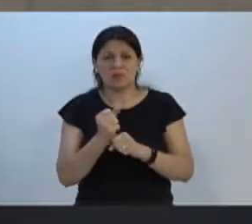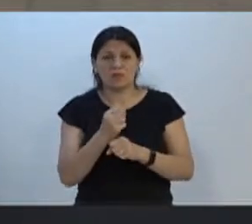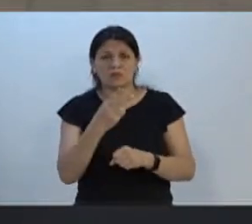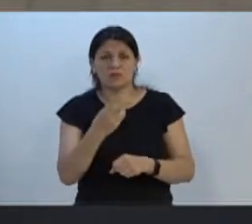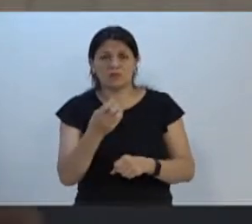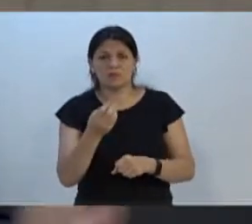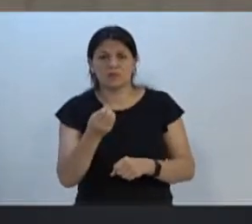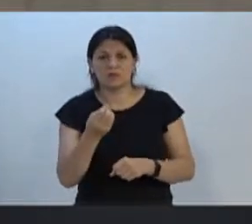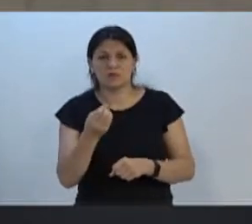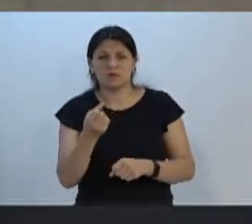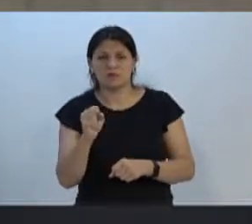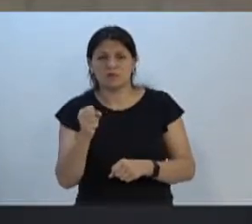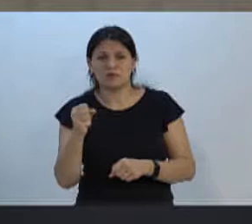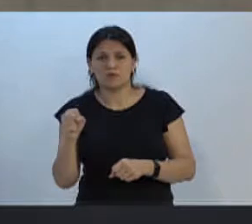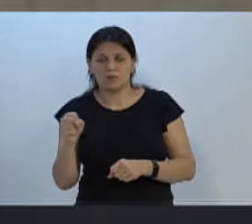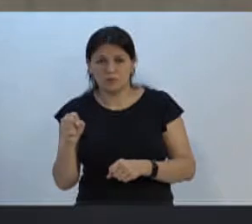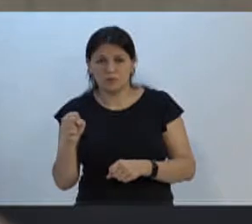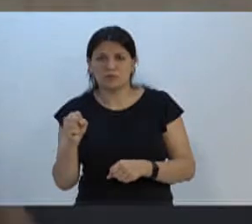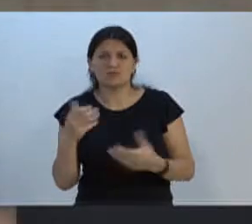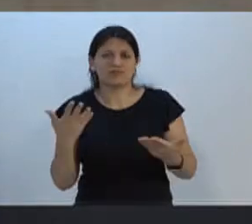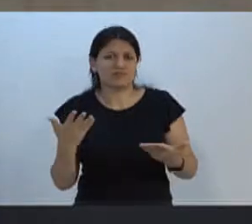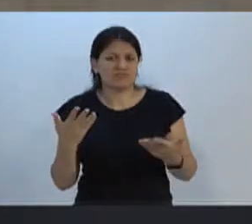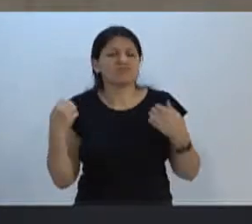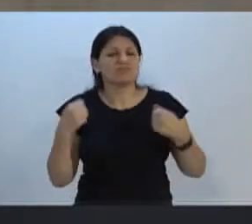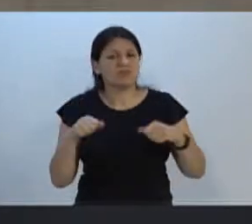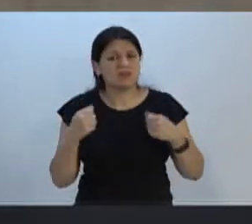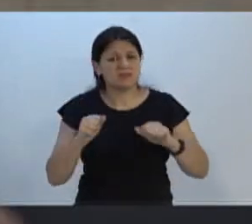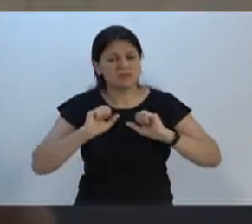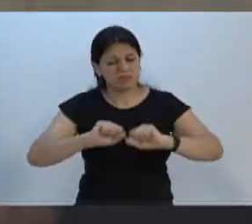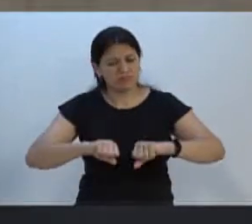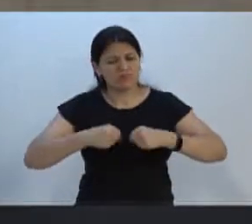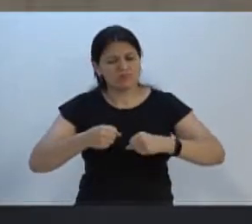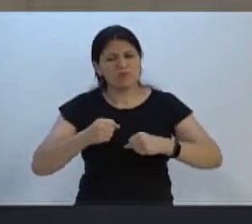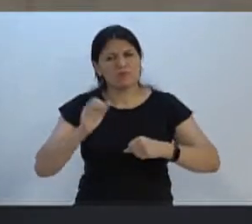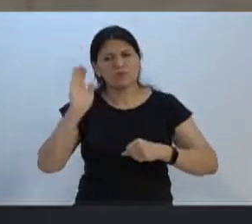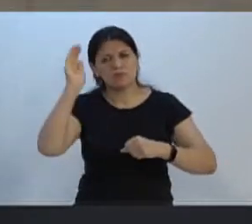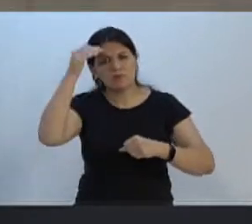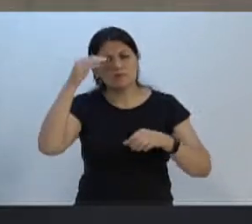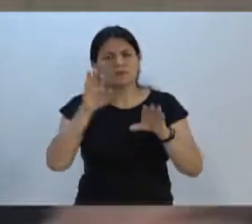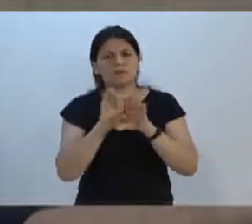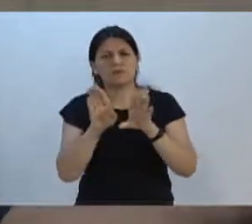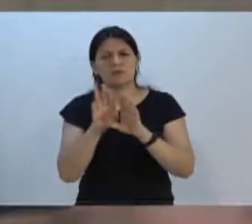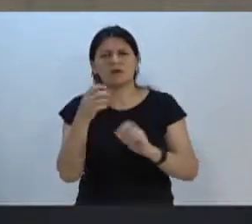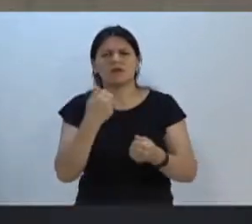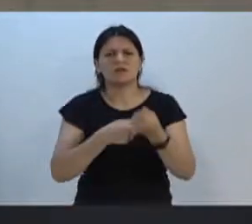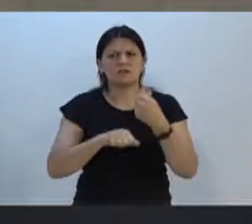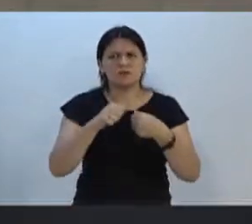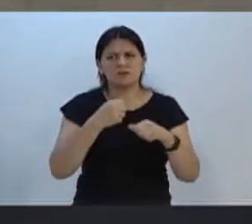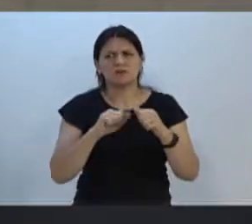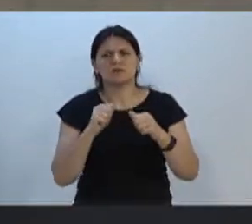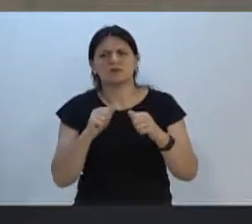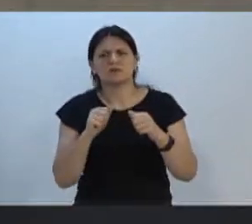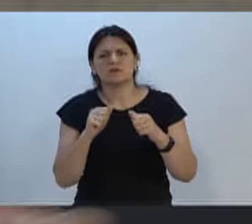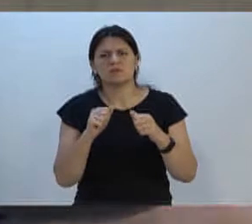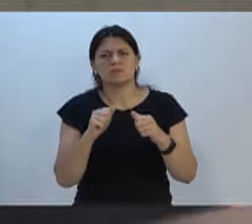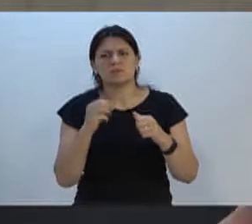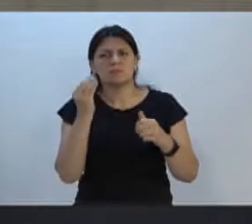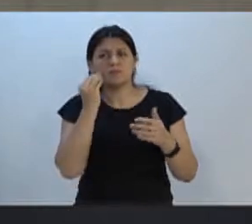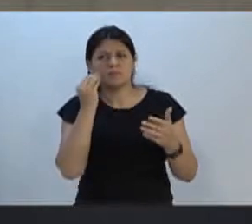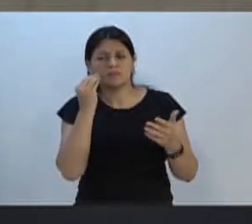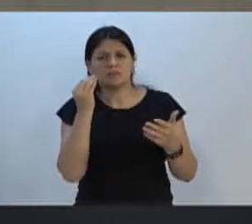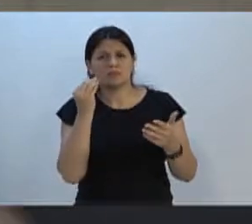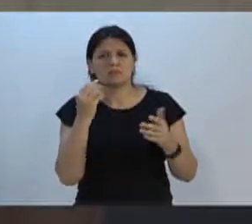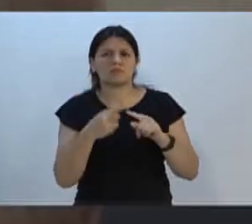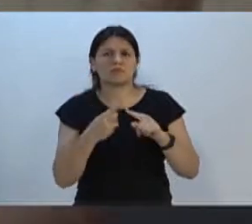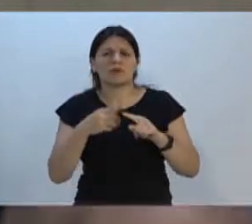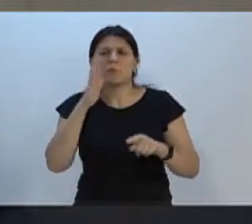lamentável. Então, realmente, se faz necessário o empenho do prefeito, da atual administração, no sentido de viabilizar isso. Aliás, era promessa